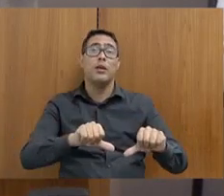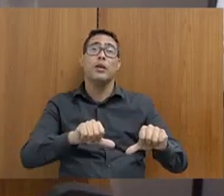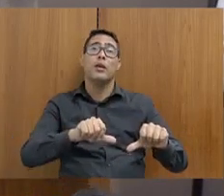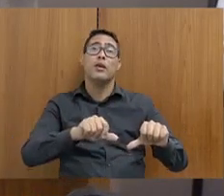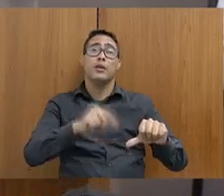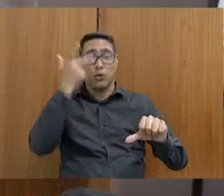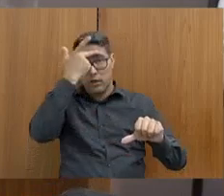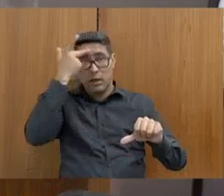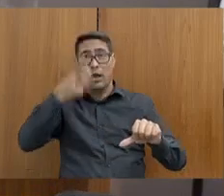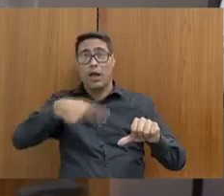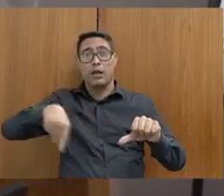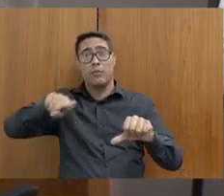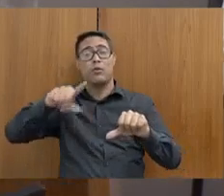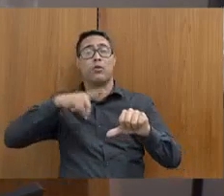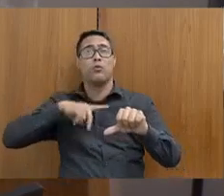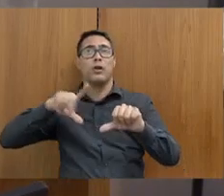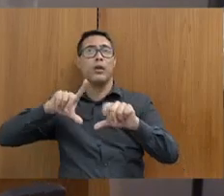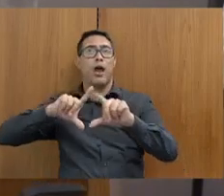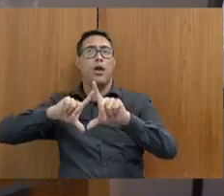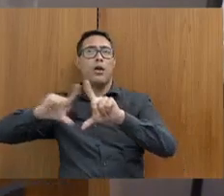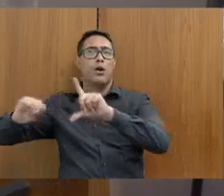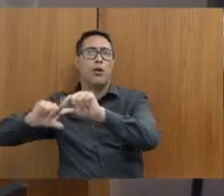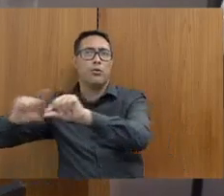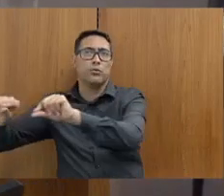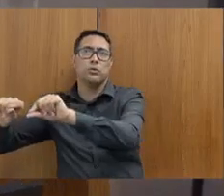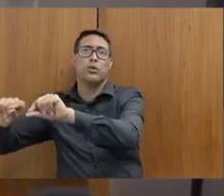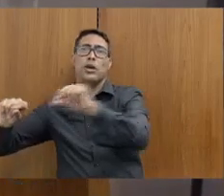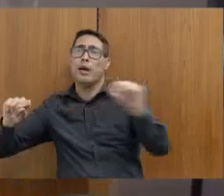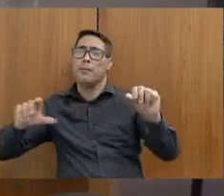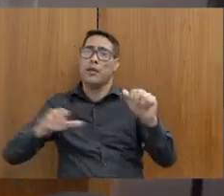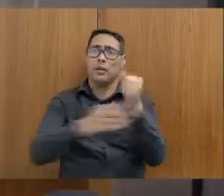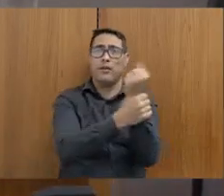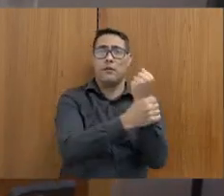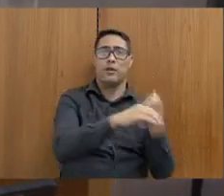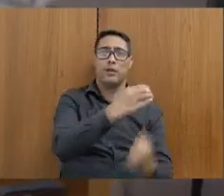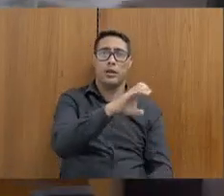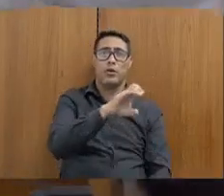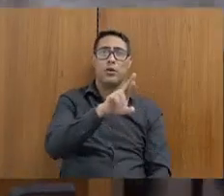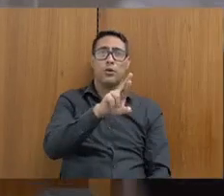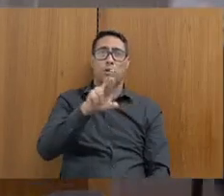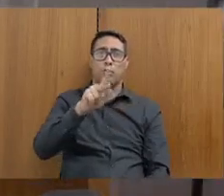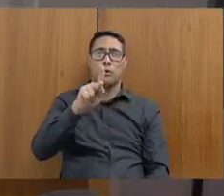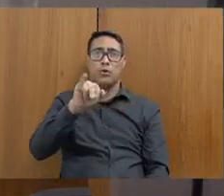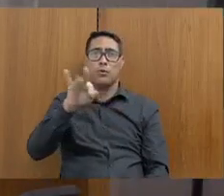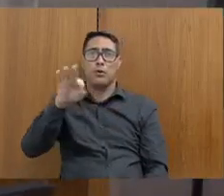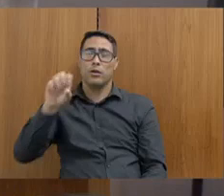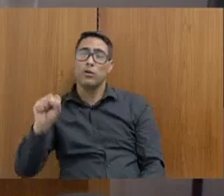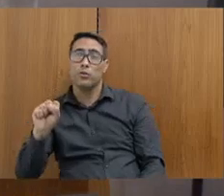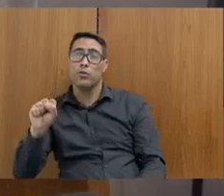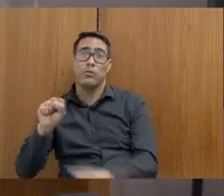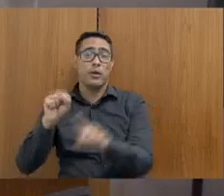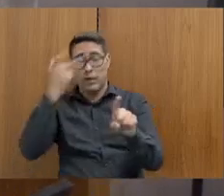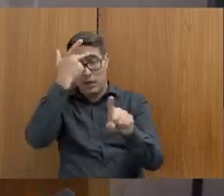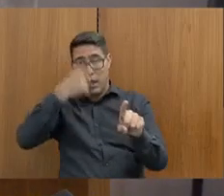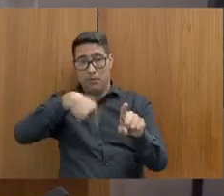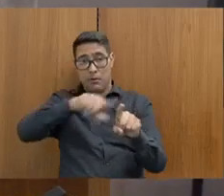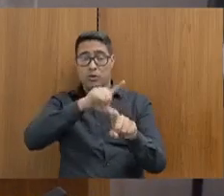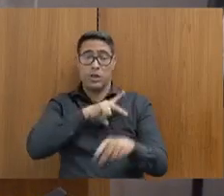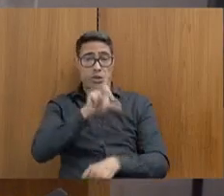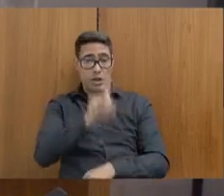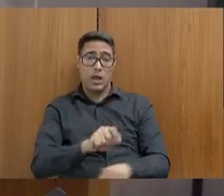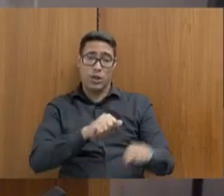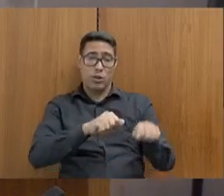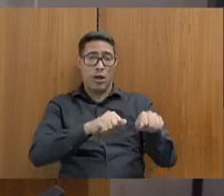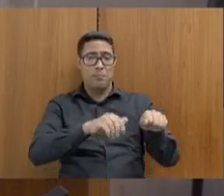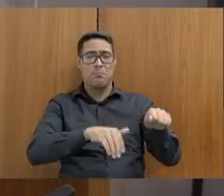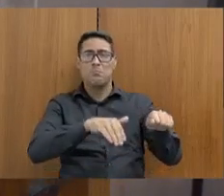sumiram, existiam na Lava Jato para defender corruptos, mas para defender aqueles que têm seu direito de manifestação garantido pela Constituição, esses agora não